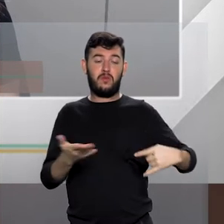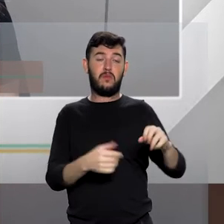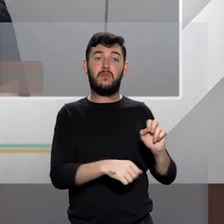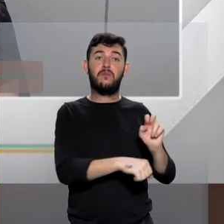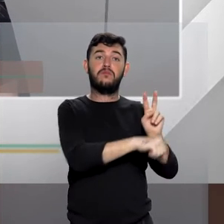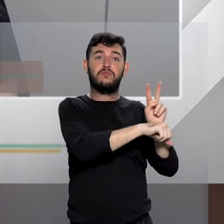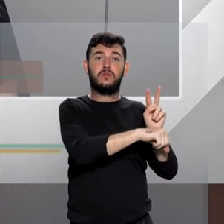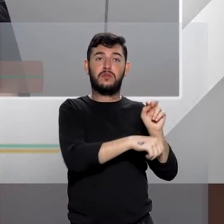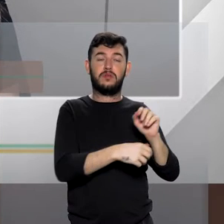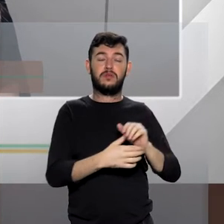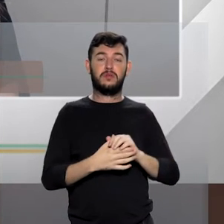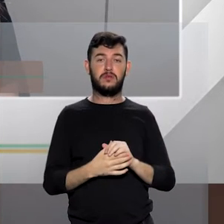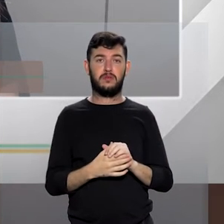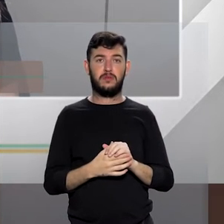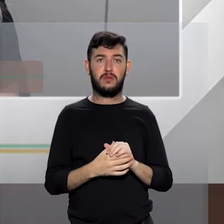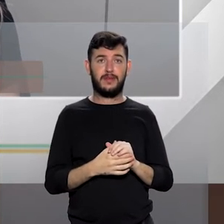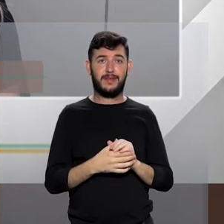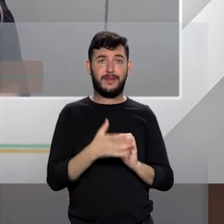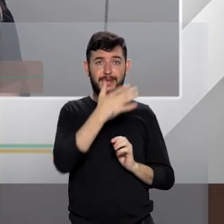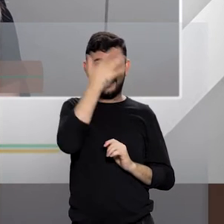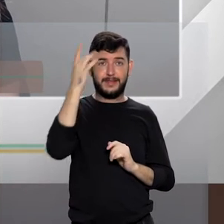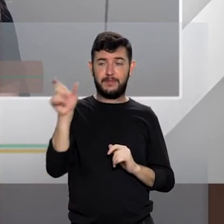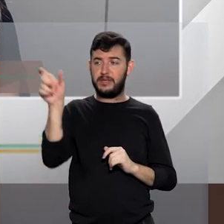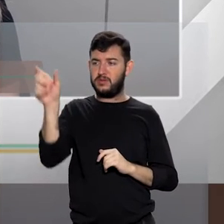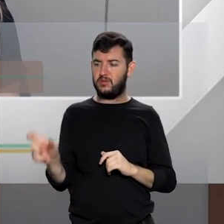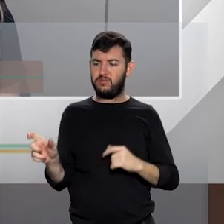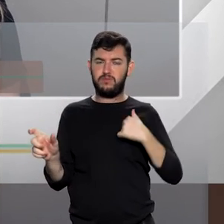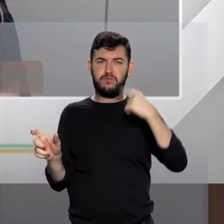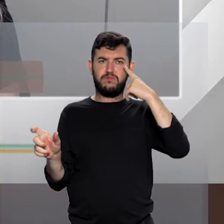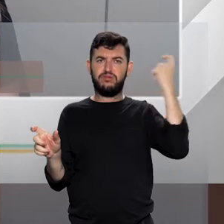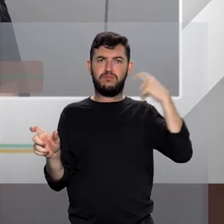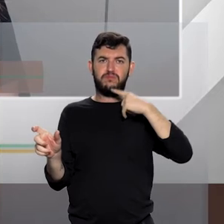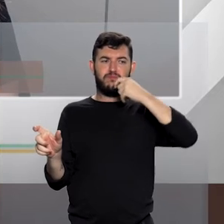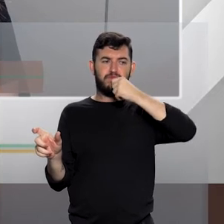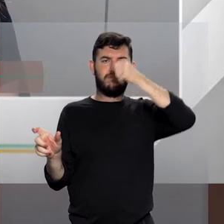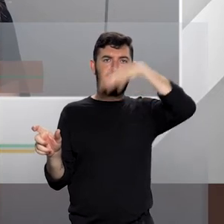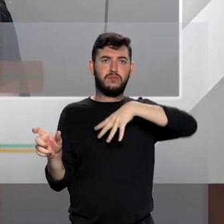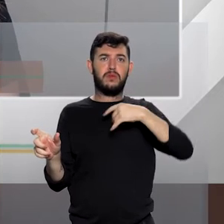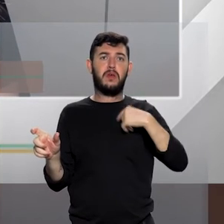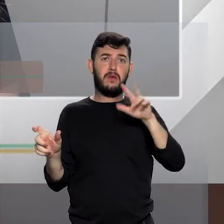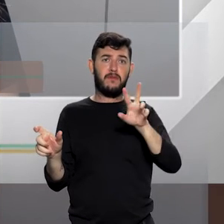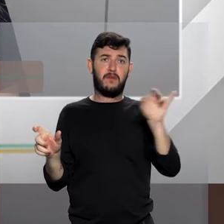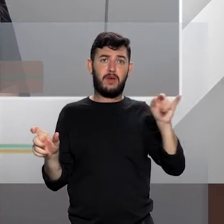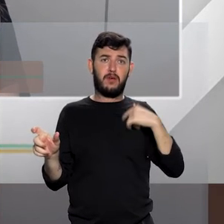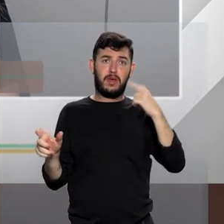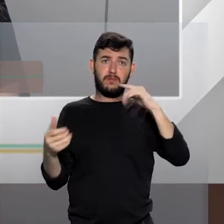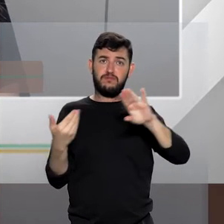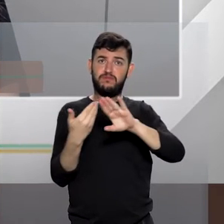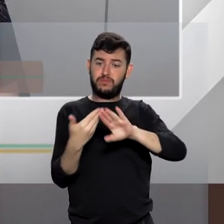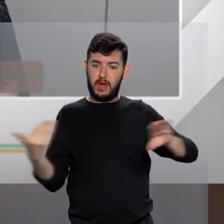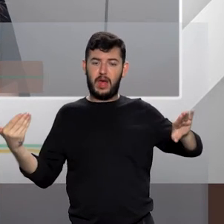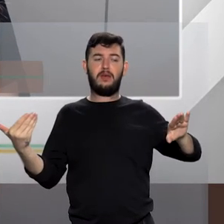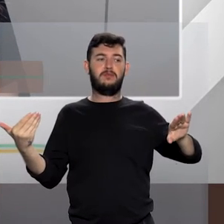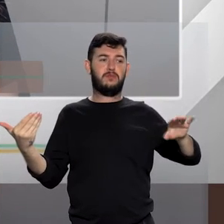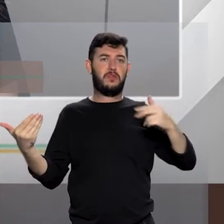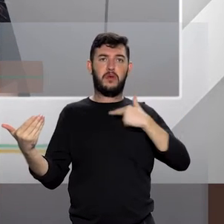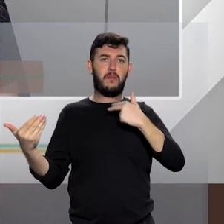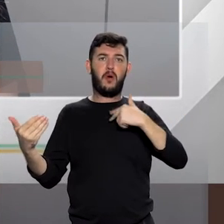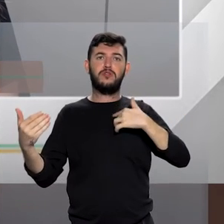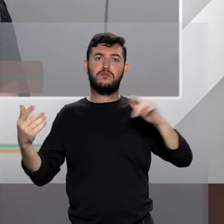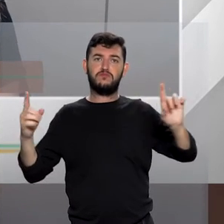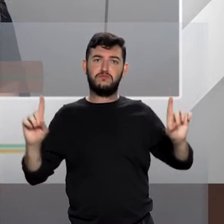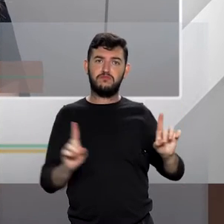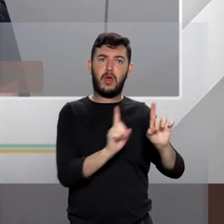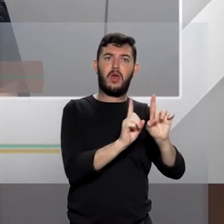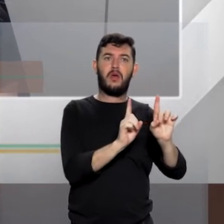esse agressor a certas distâncias, por exemplo. Nós temos oportunidade das mulheres até